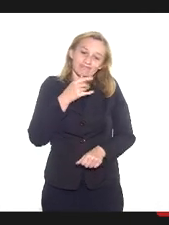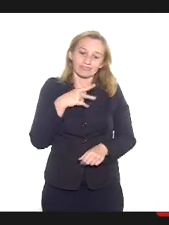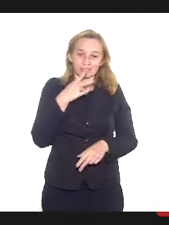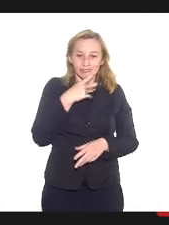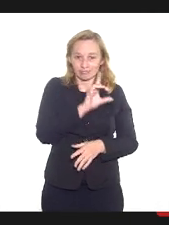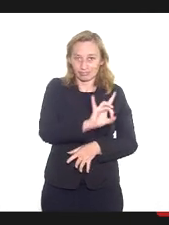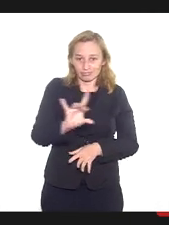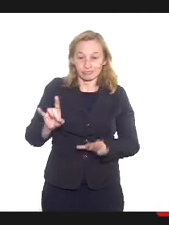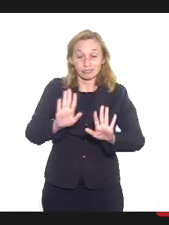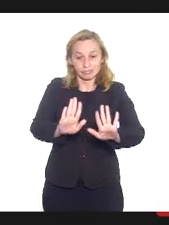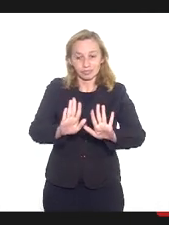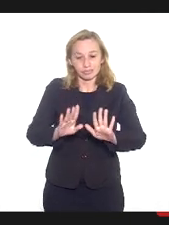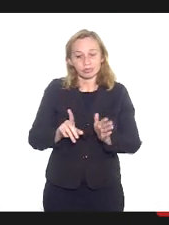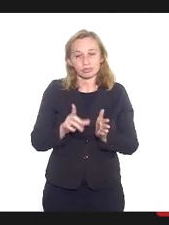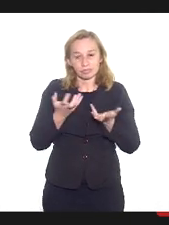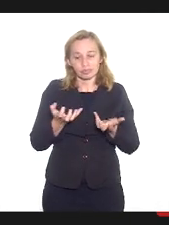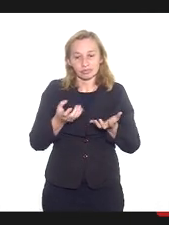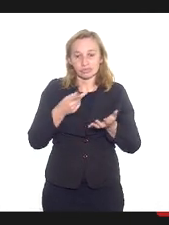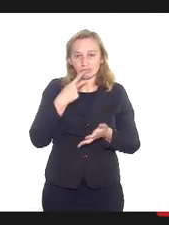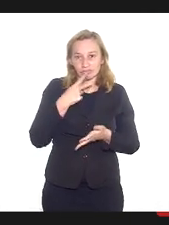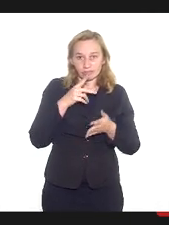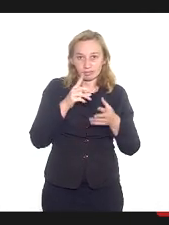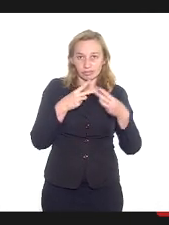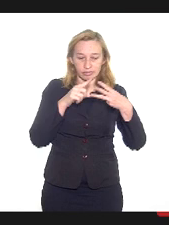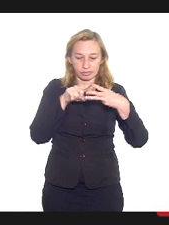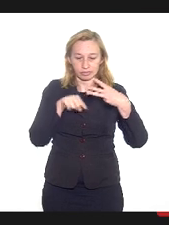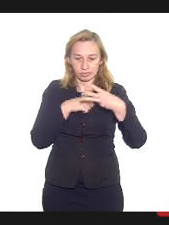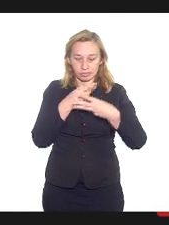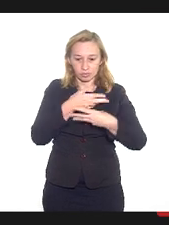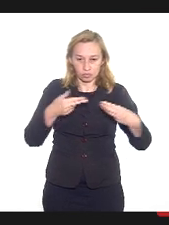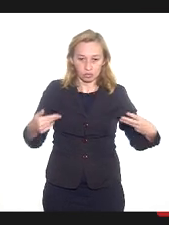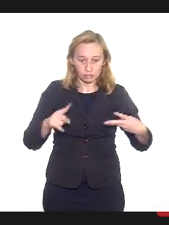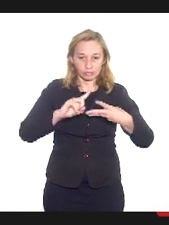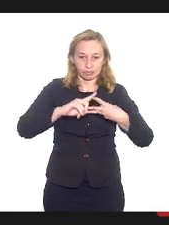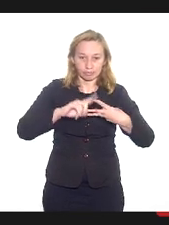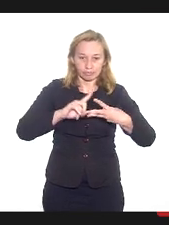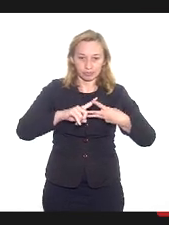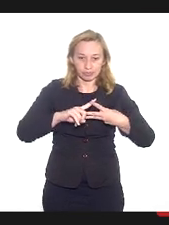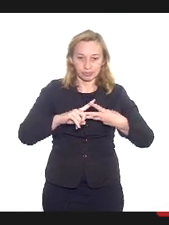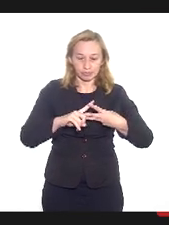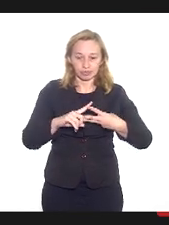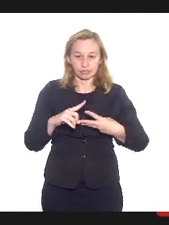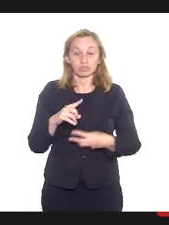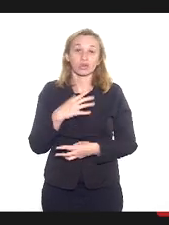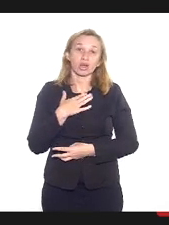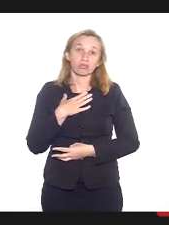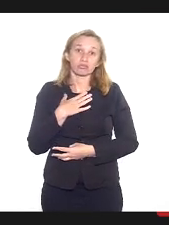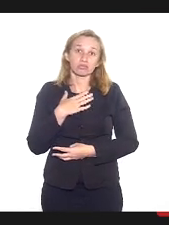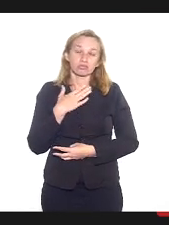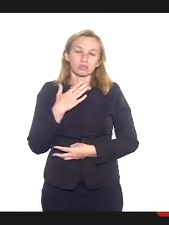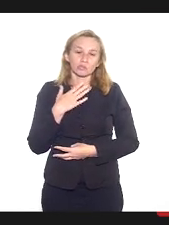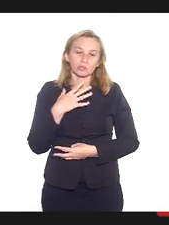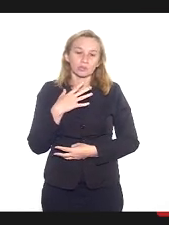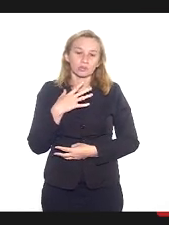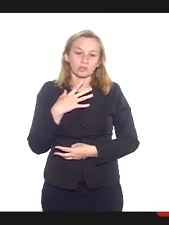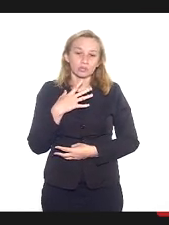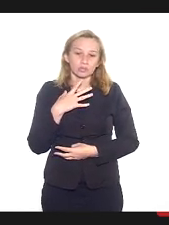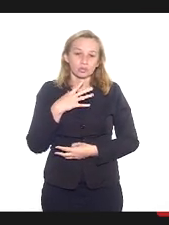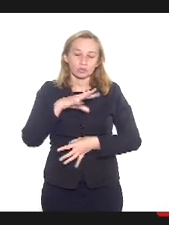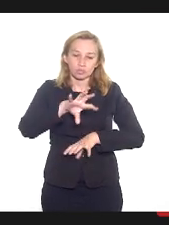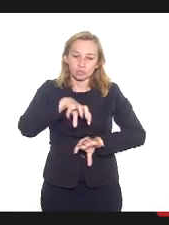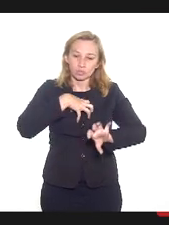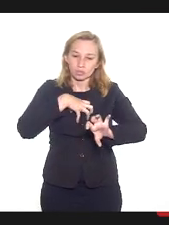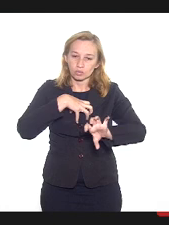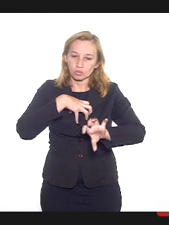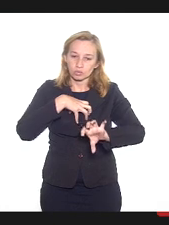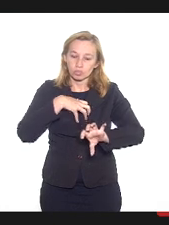queria apenas fazer três pontuações. Em primeiro lugar, me reconheci muito na fala do deputado